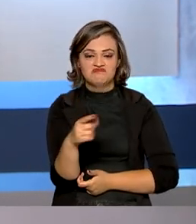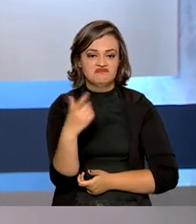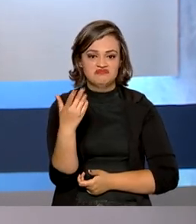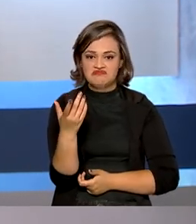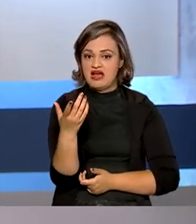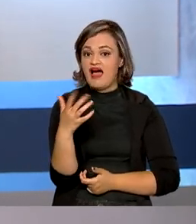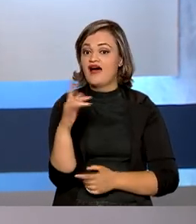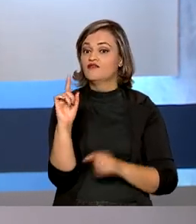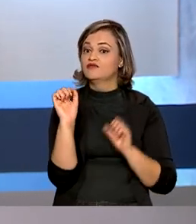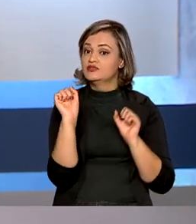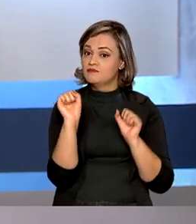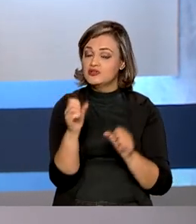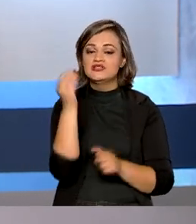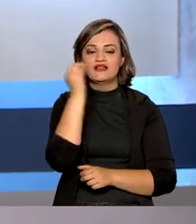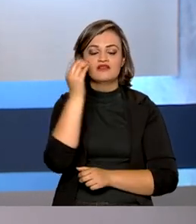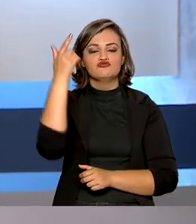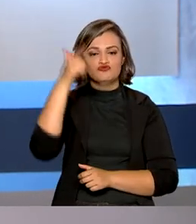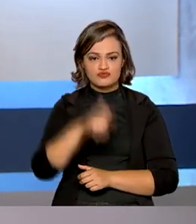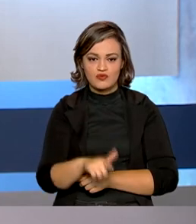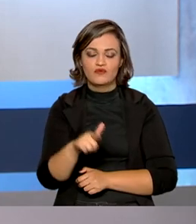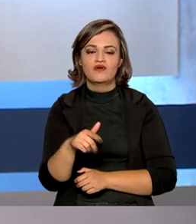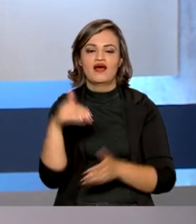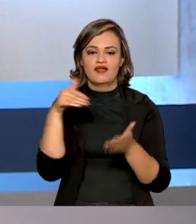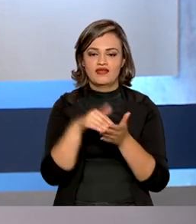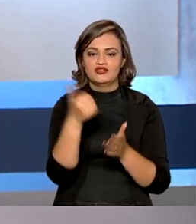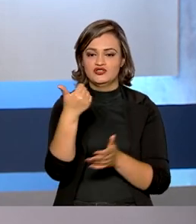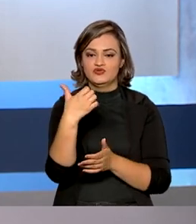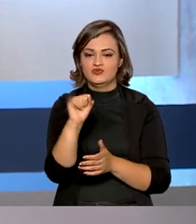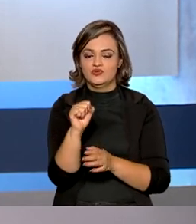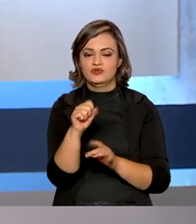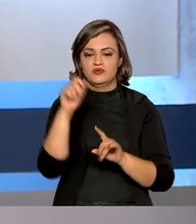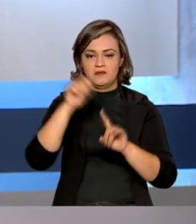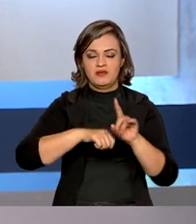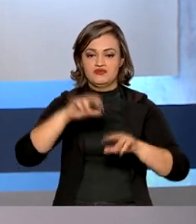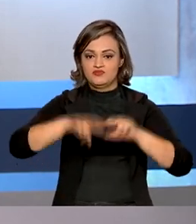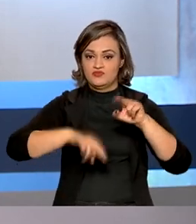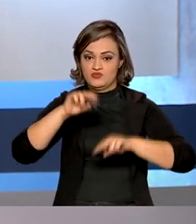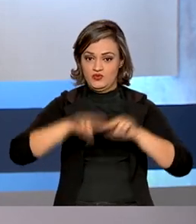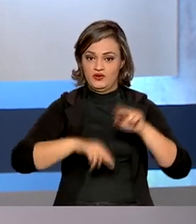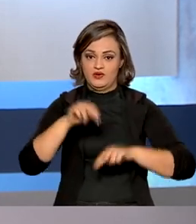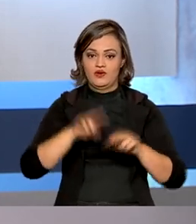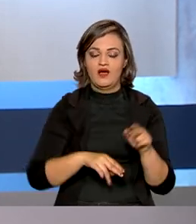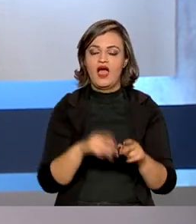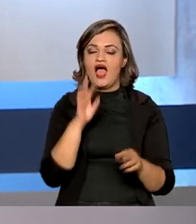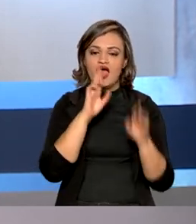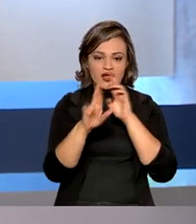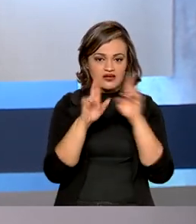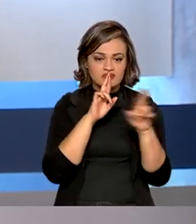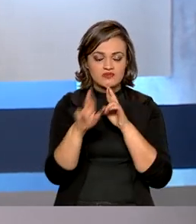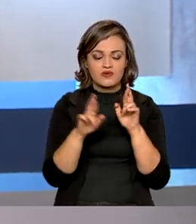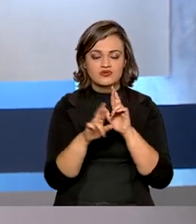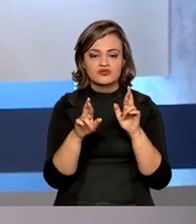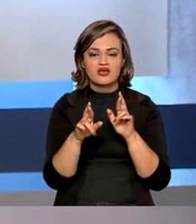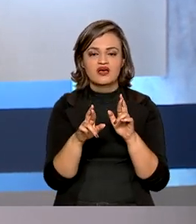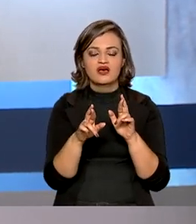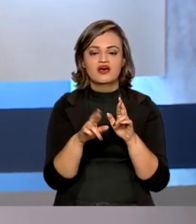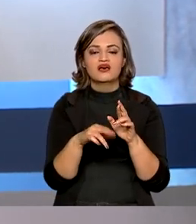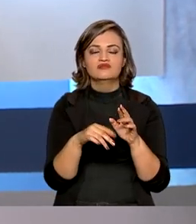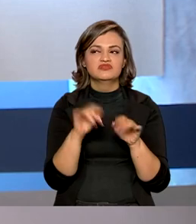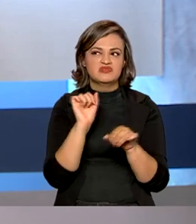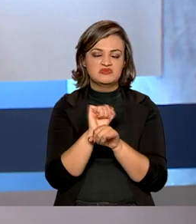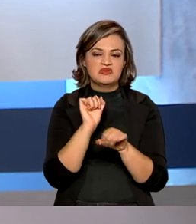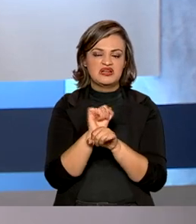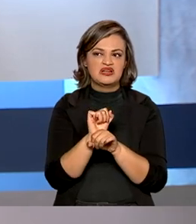seja, negado, pode entrar com recurso até o dia 18 de junho. Os resultados dos recursos estão